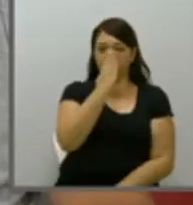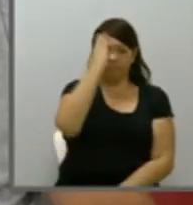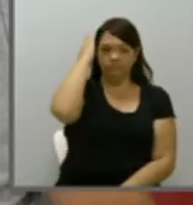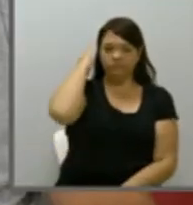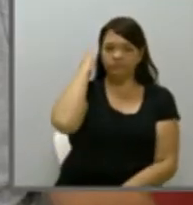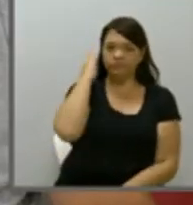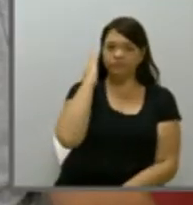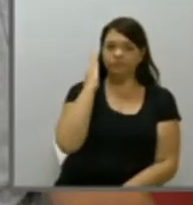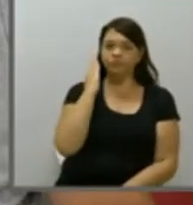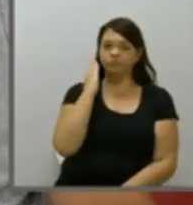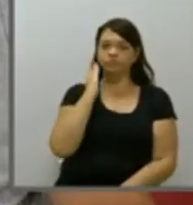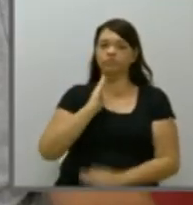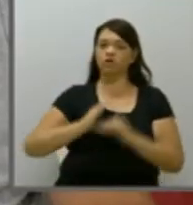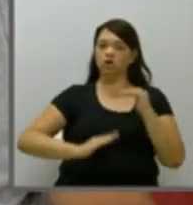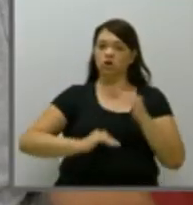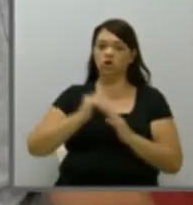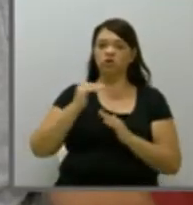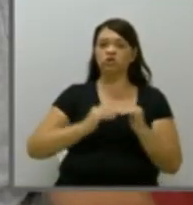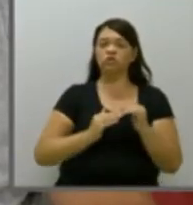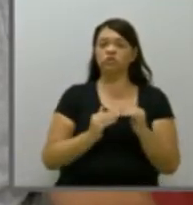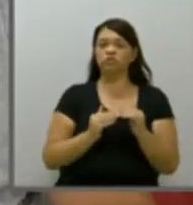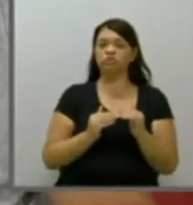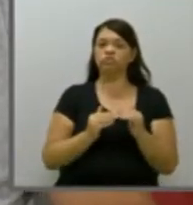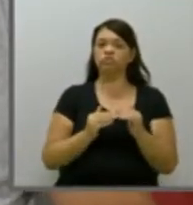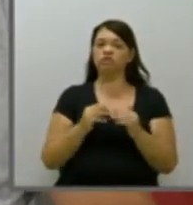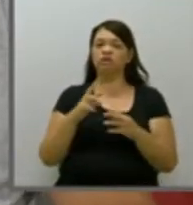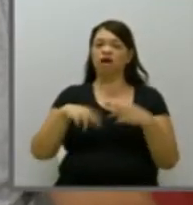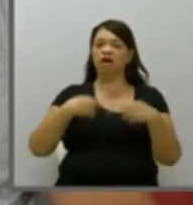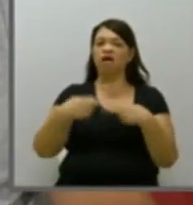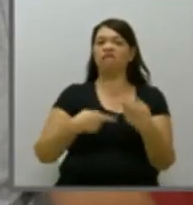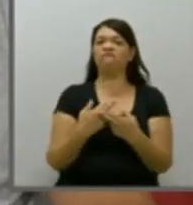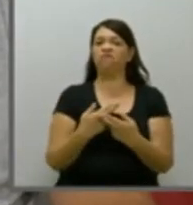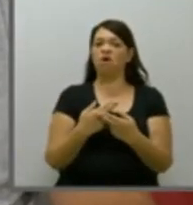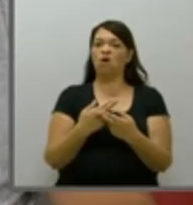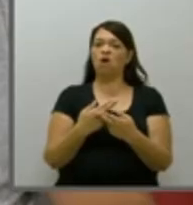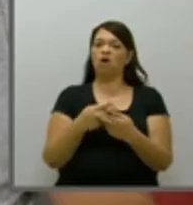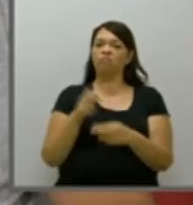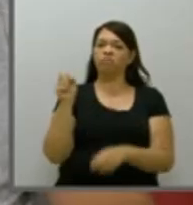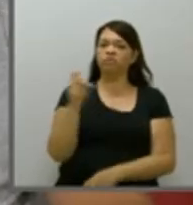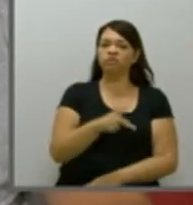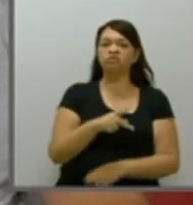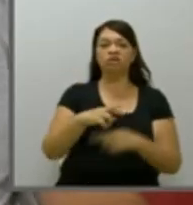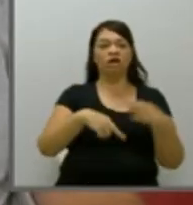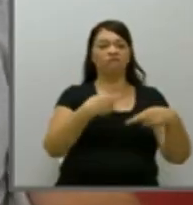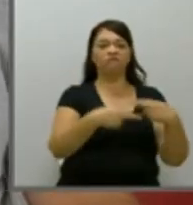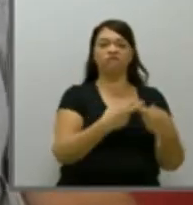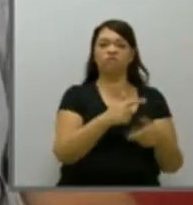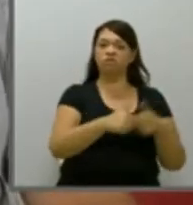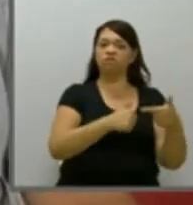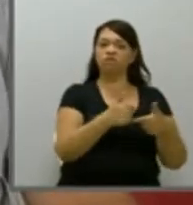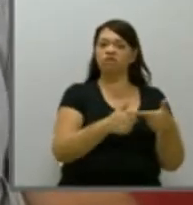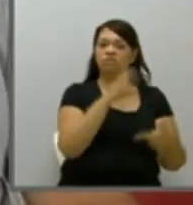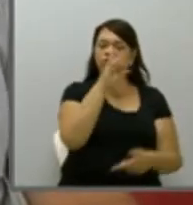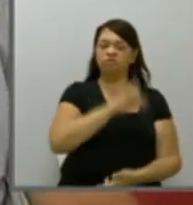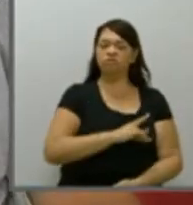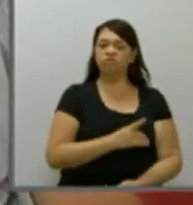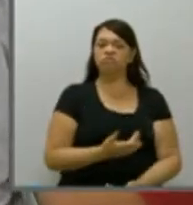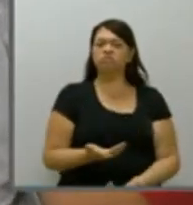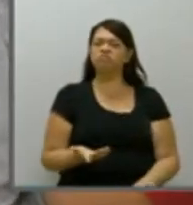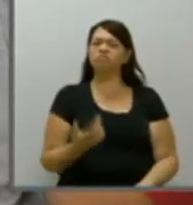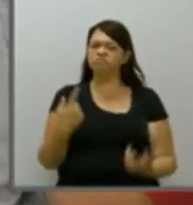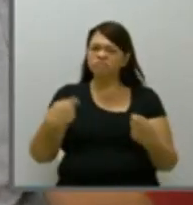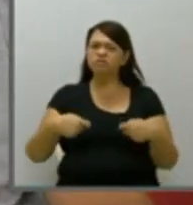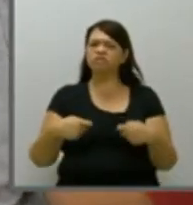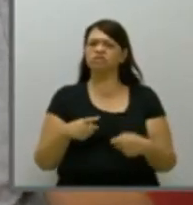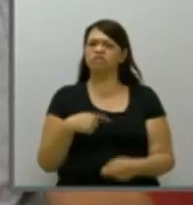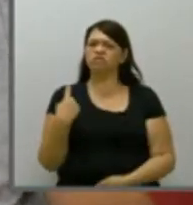está construindo aí com a reforma da Previdência, a reforma trabalhista. queria perguntar para o governo Walter qual é a unidade, se há necessidade a gente